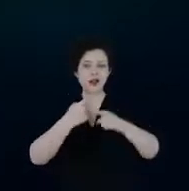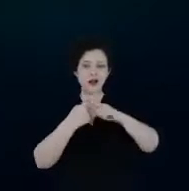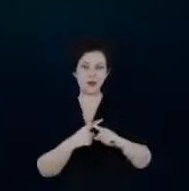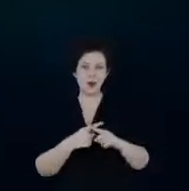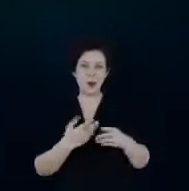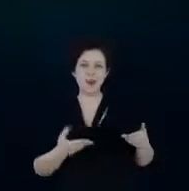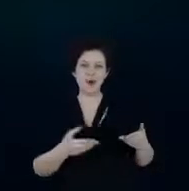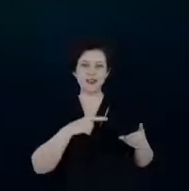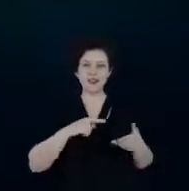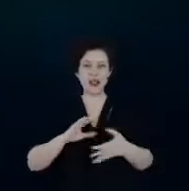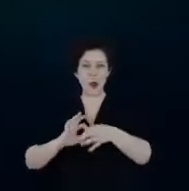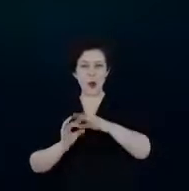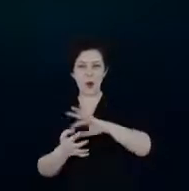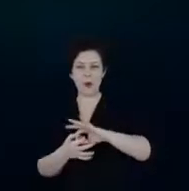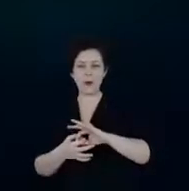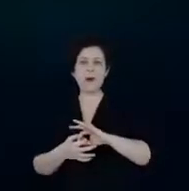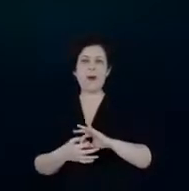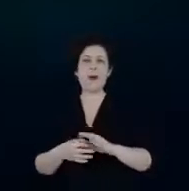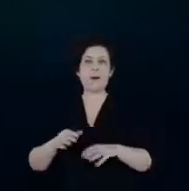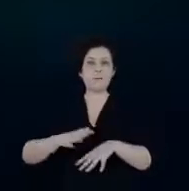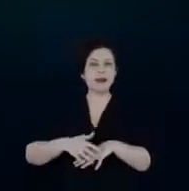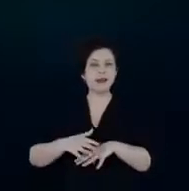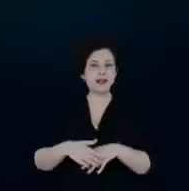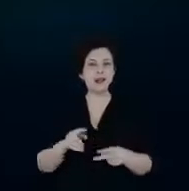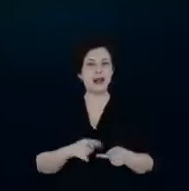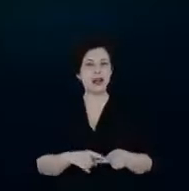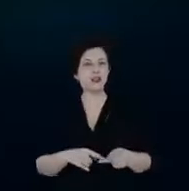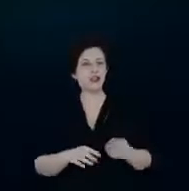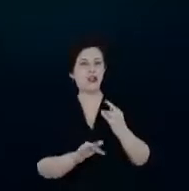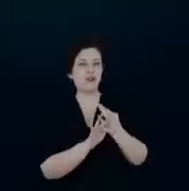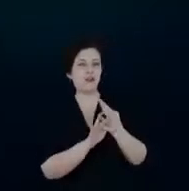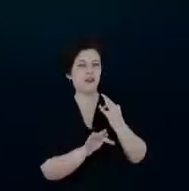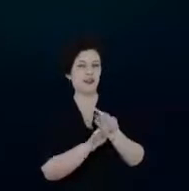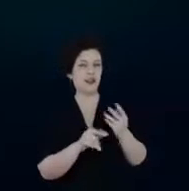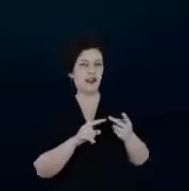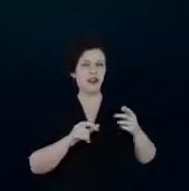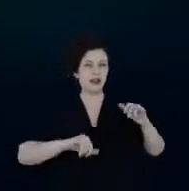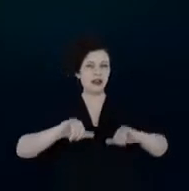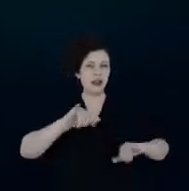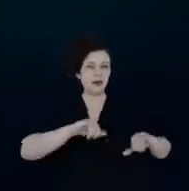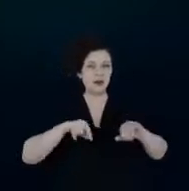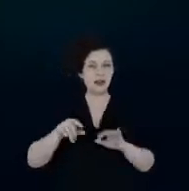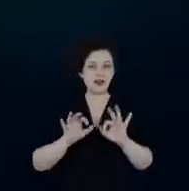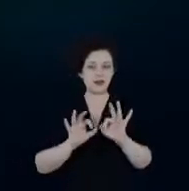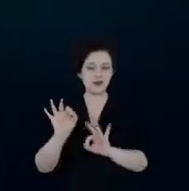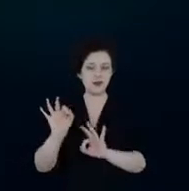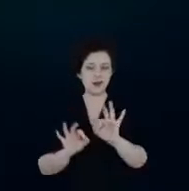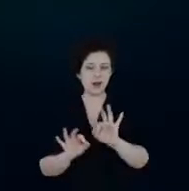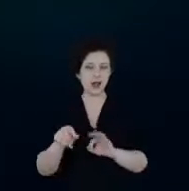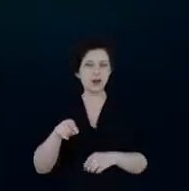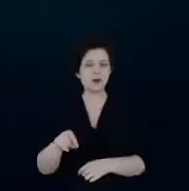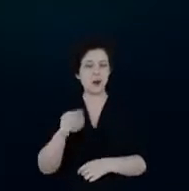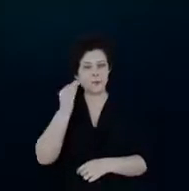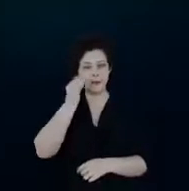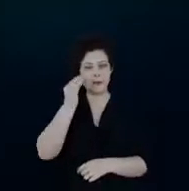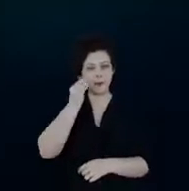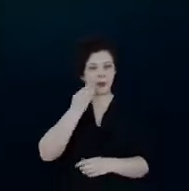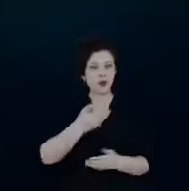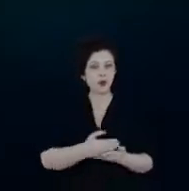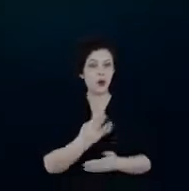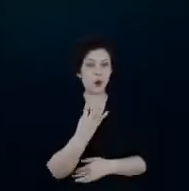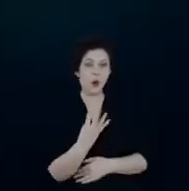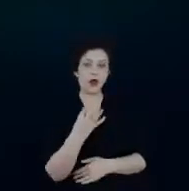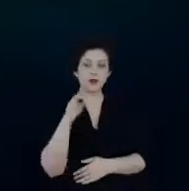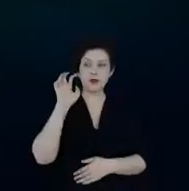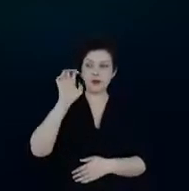Olimpíadas de Matemática, de Física, de Química. E esse projeto piloto, no primeiro momento, envolveu somente quatro estados,